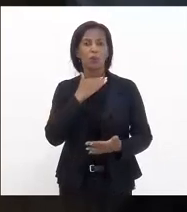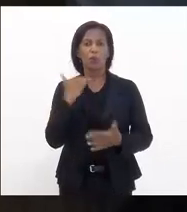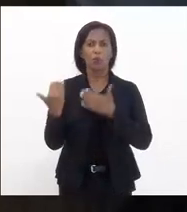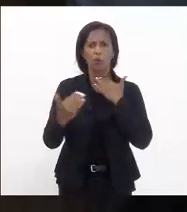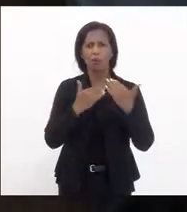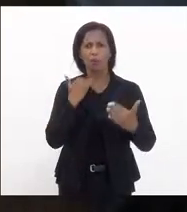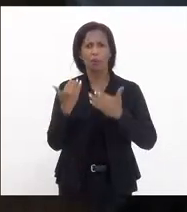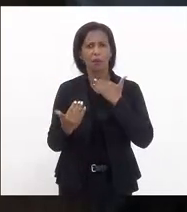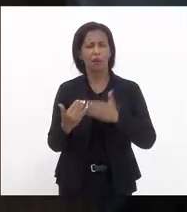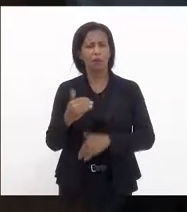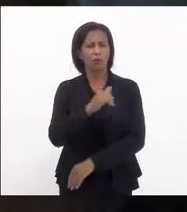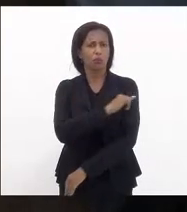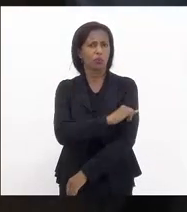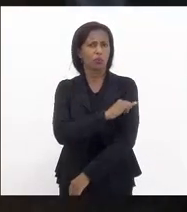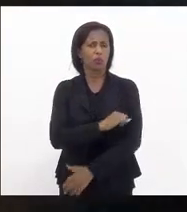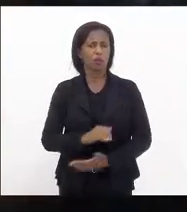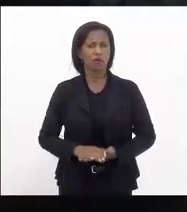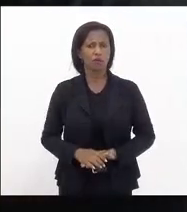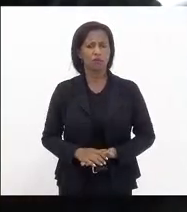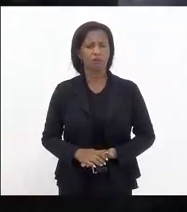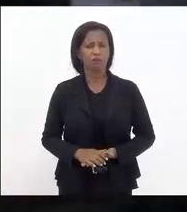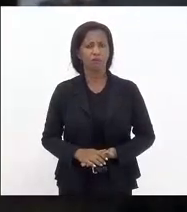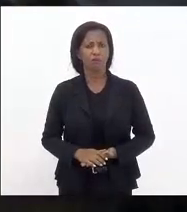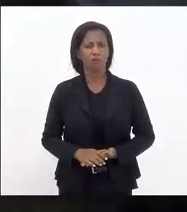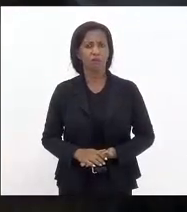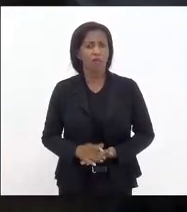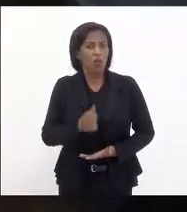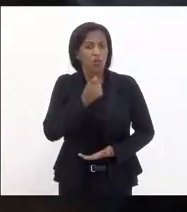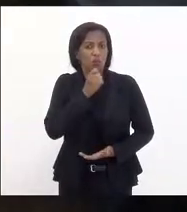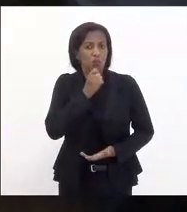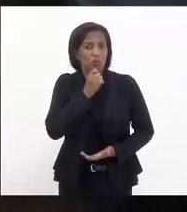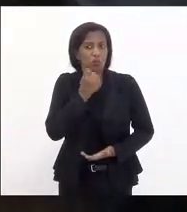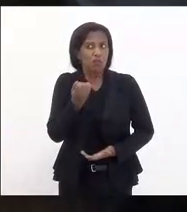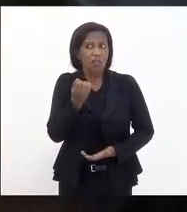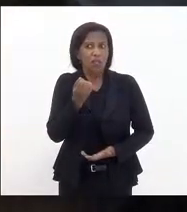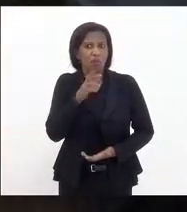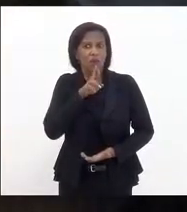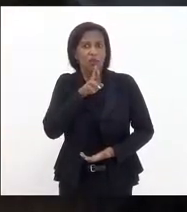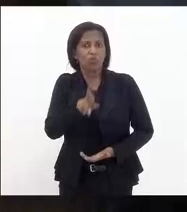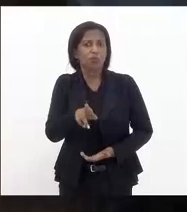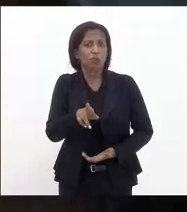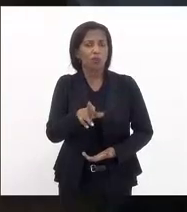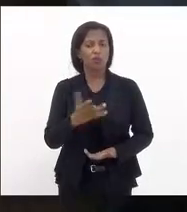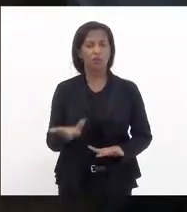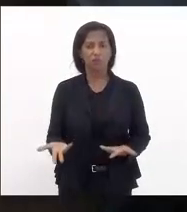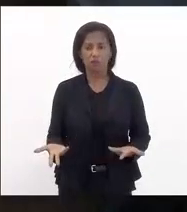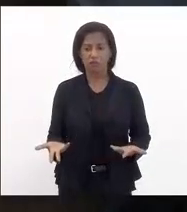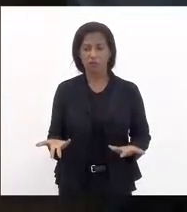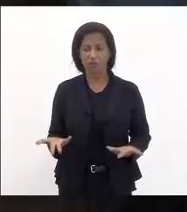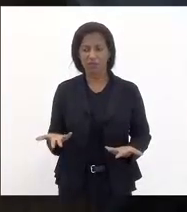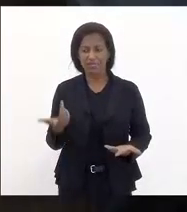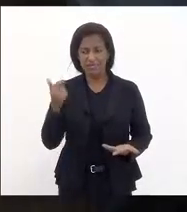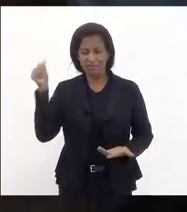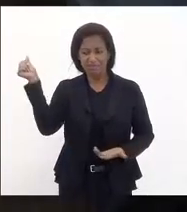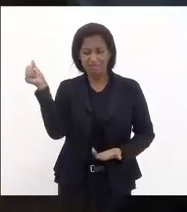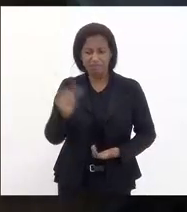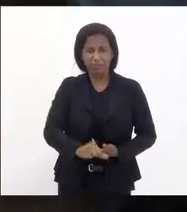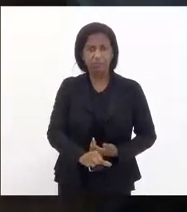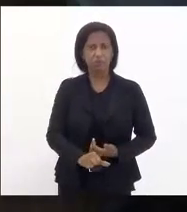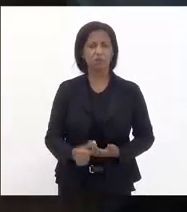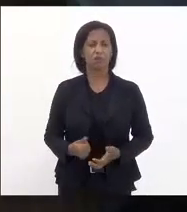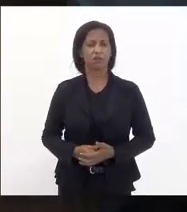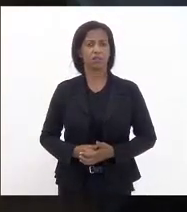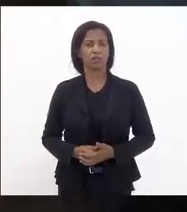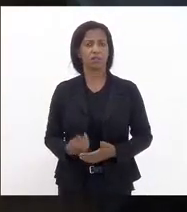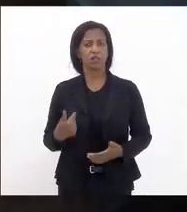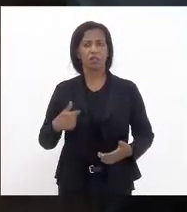no Rio de Janeiro e sem solução isso que é mais mais perverso né então eu